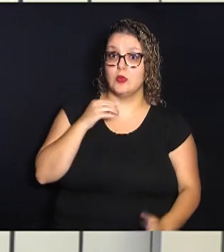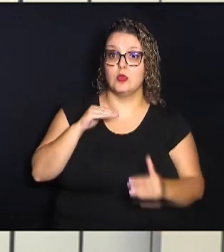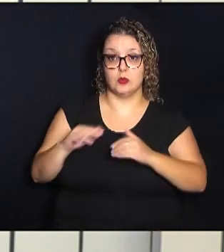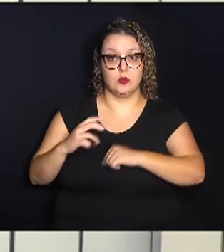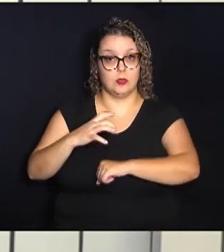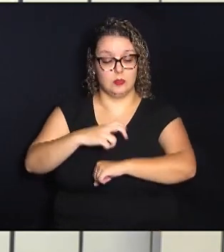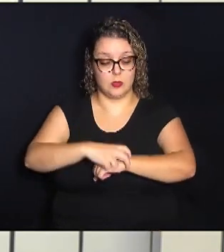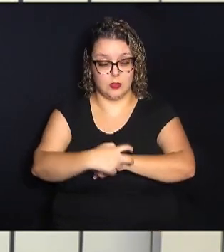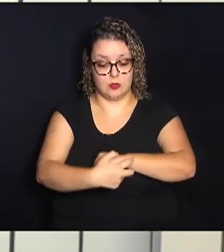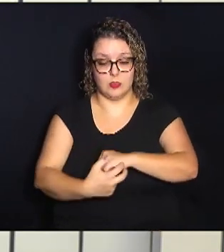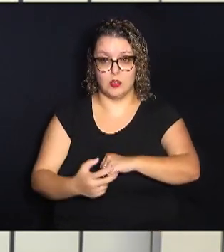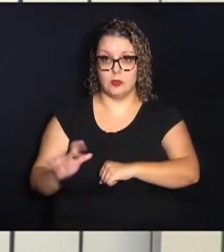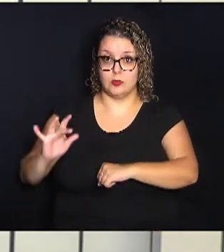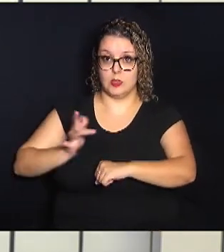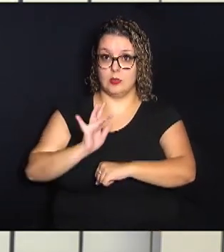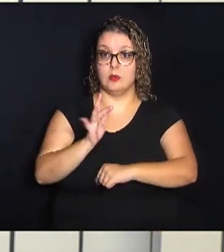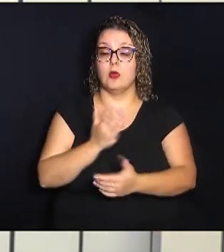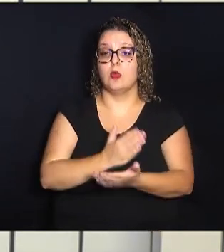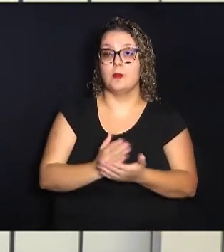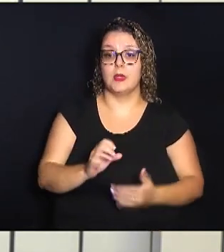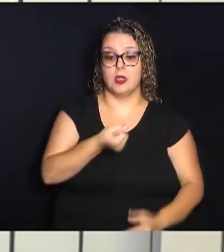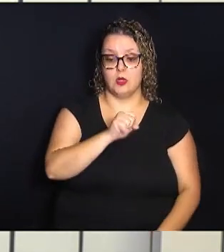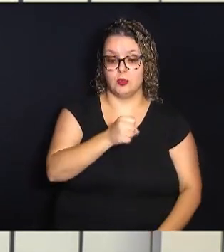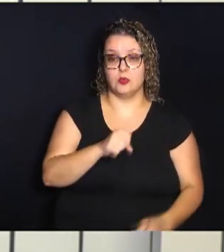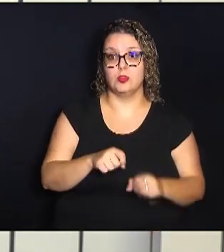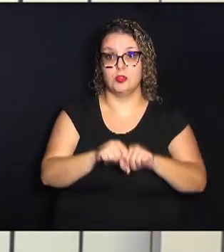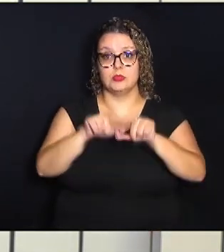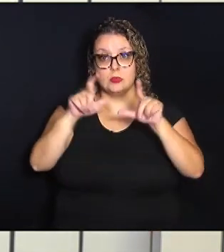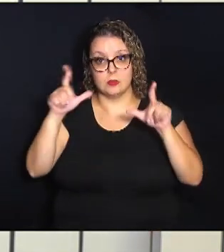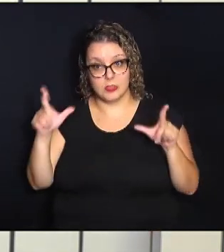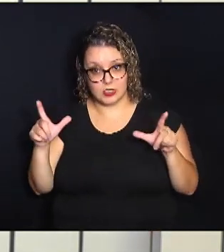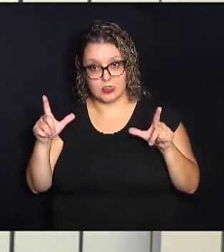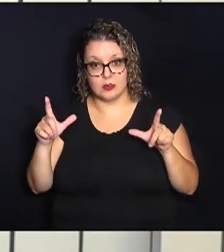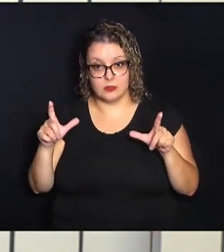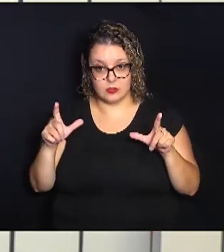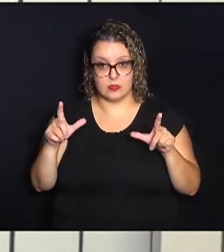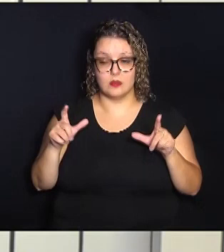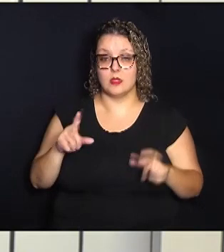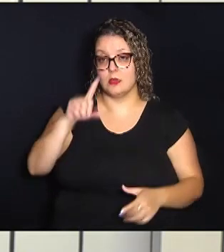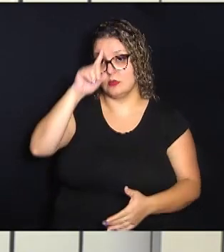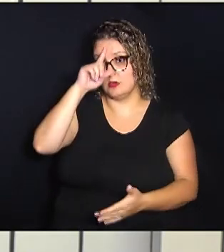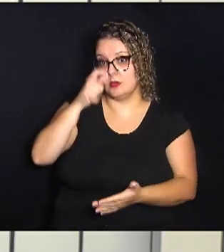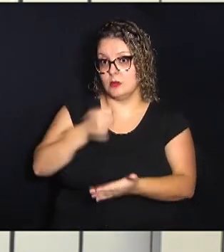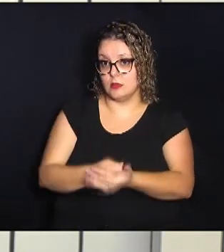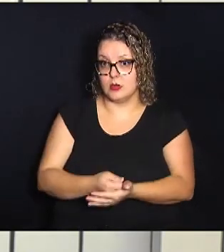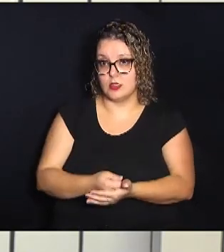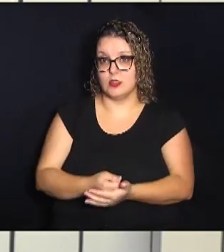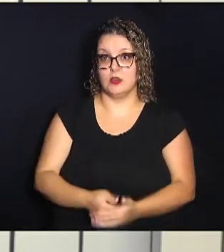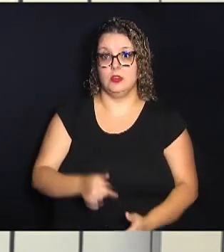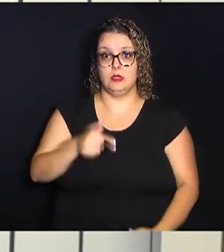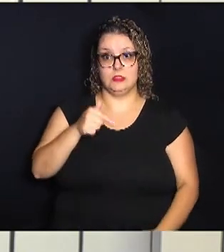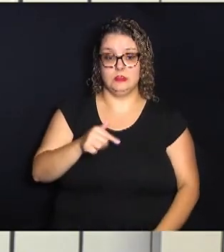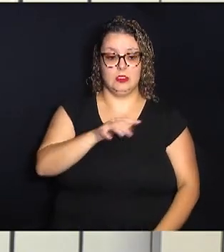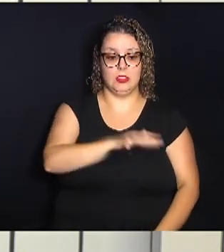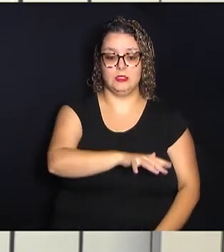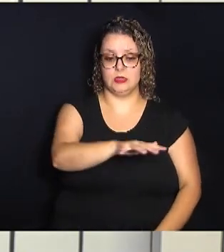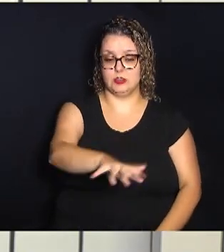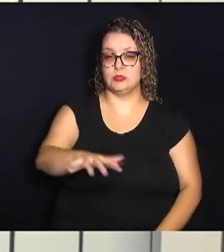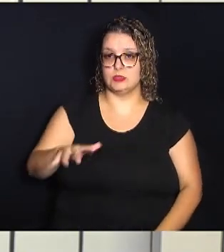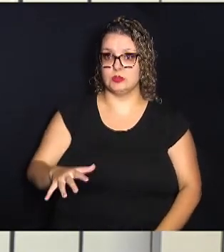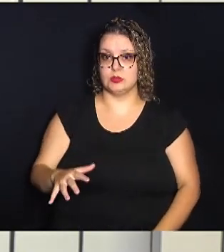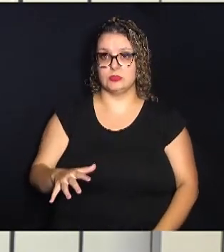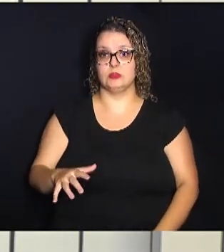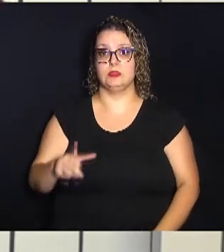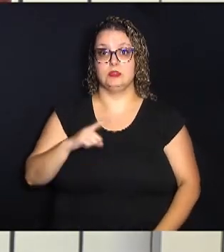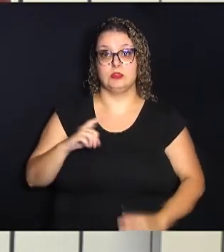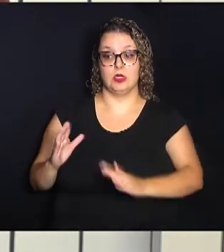da dengue, hein? A ação começa às 8h da manhã e foram definidas 7 regiões que devem ter imóveis